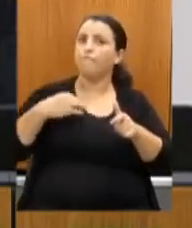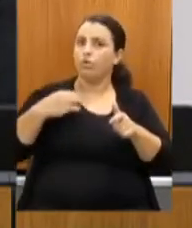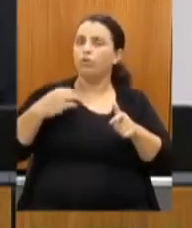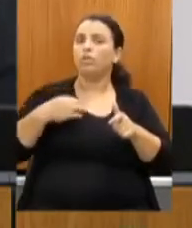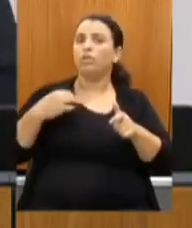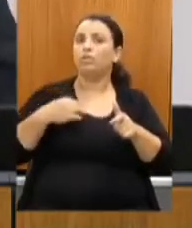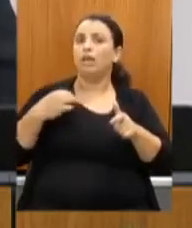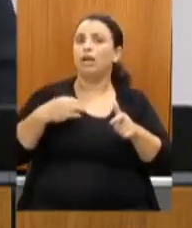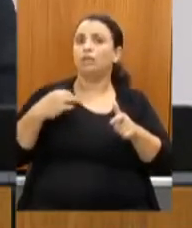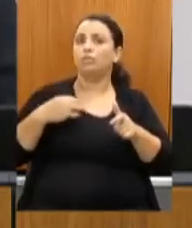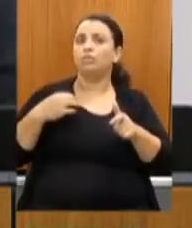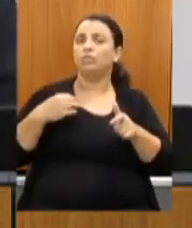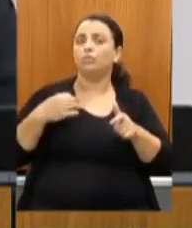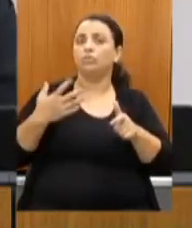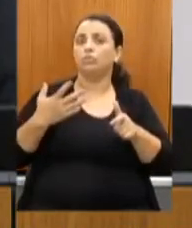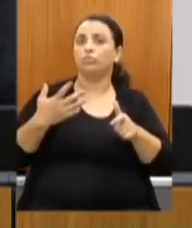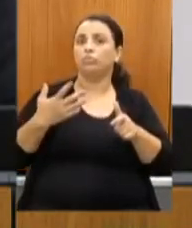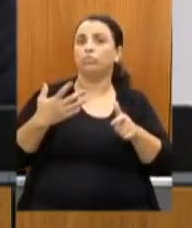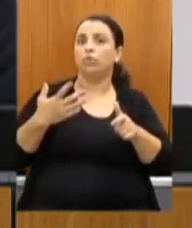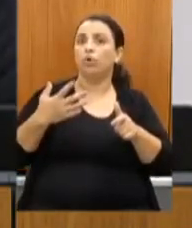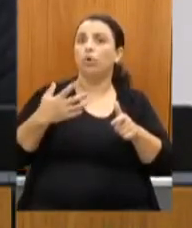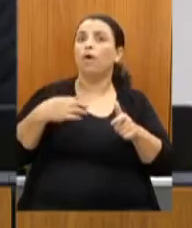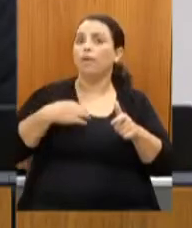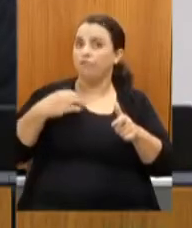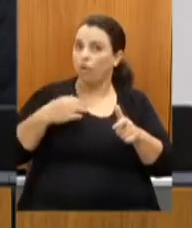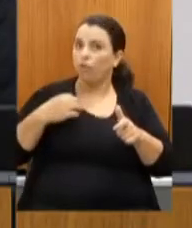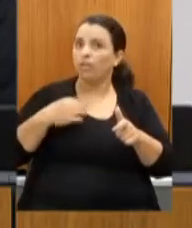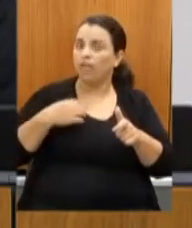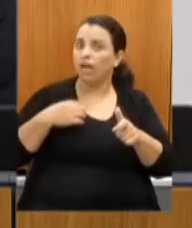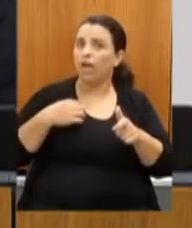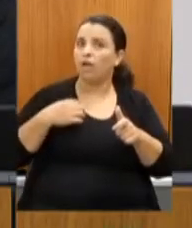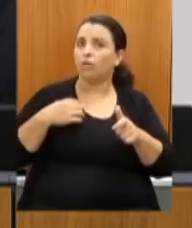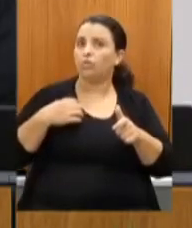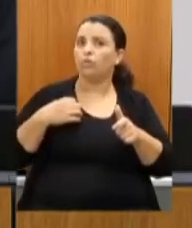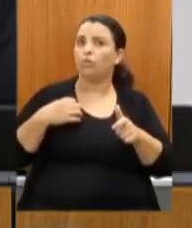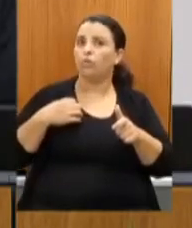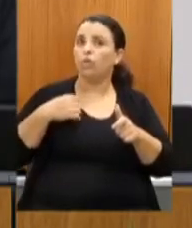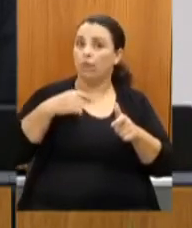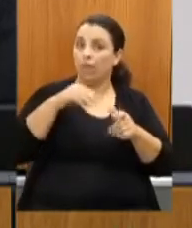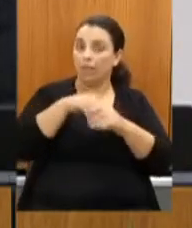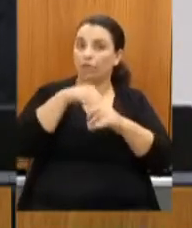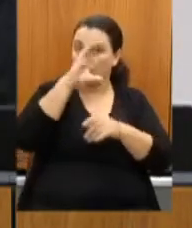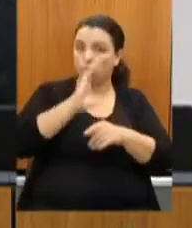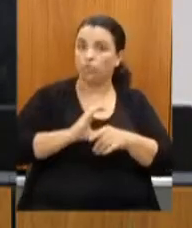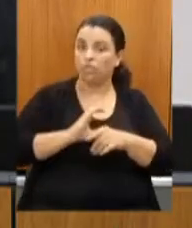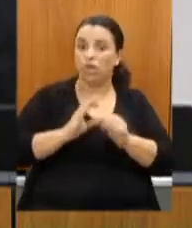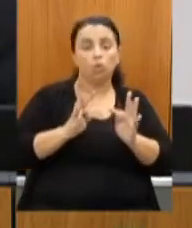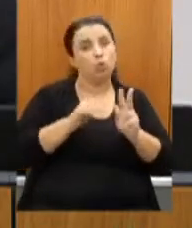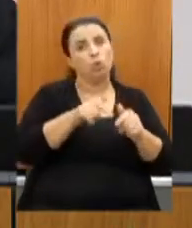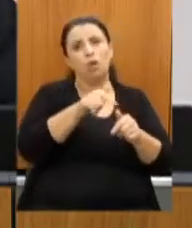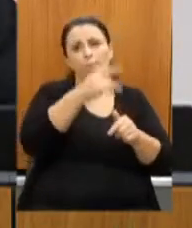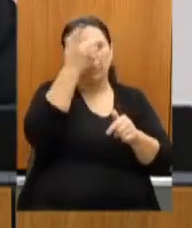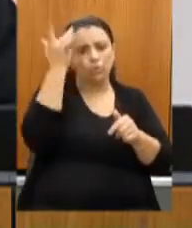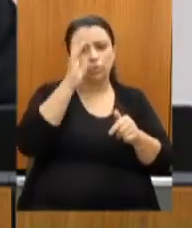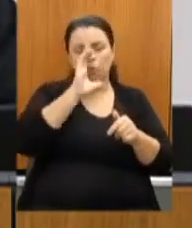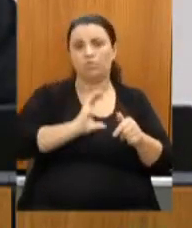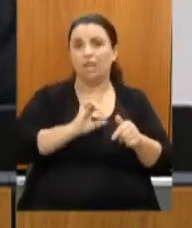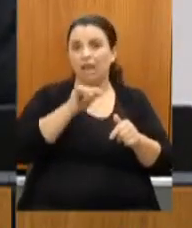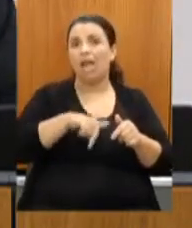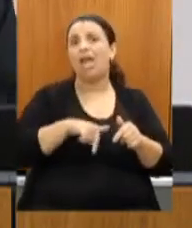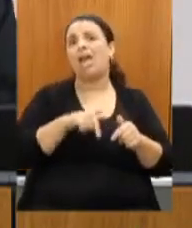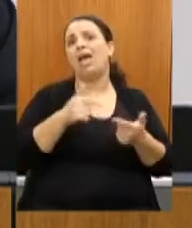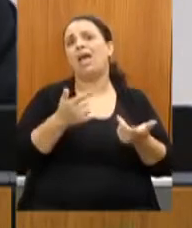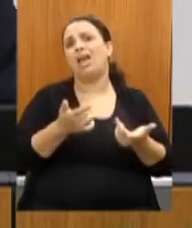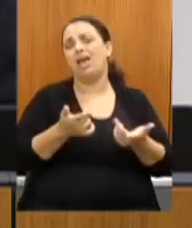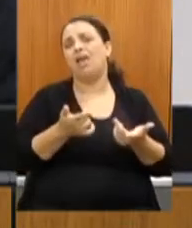estão ali... São todos, 100% voluntários, no caso dos conselhos, que são artistas e que